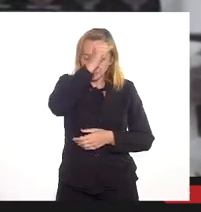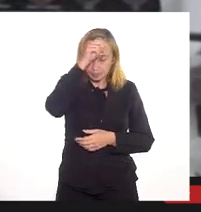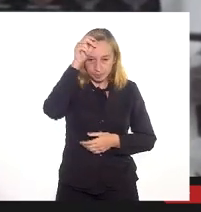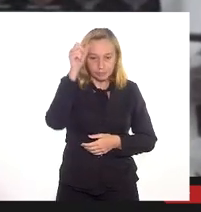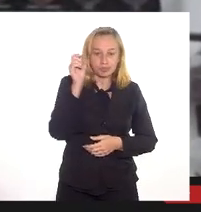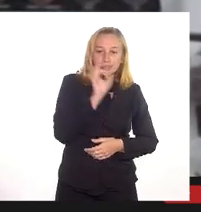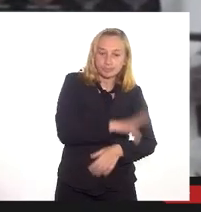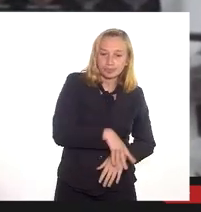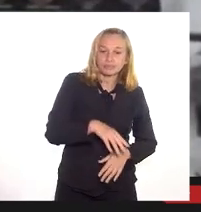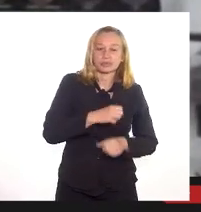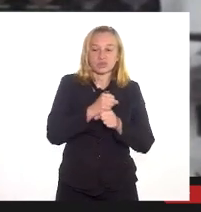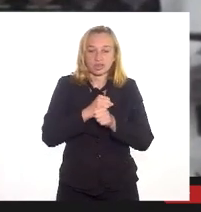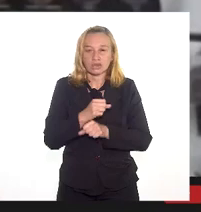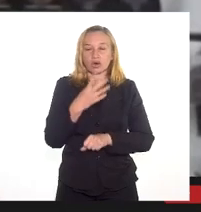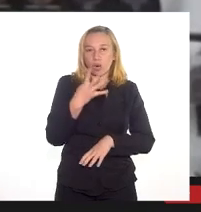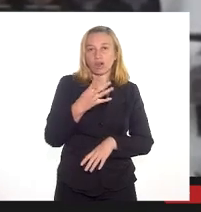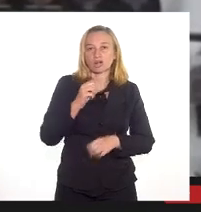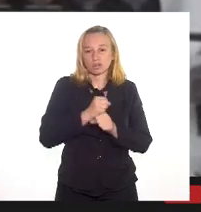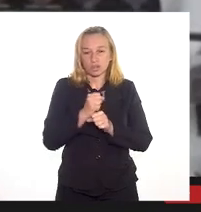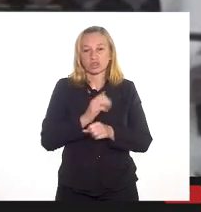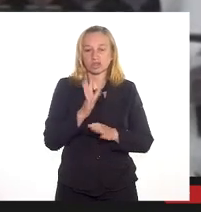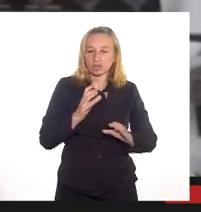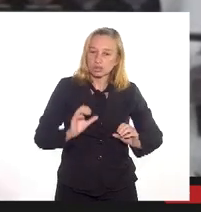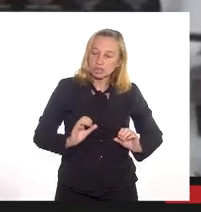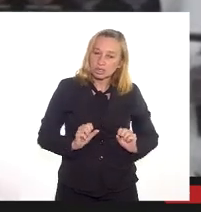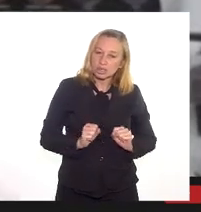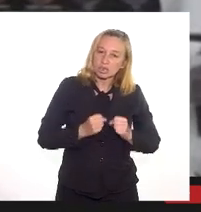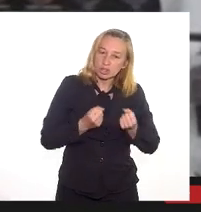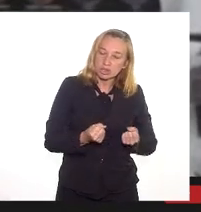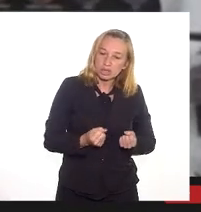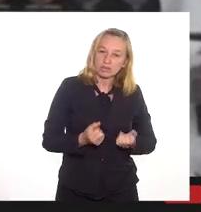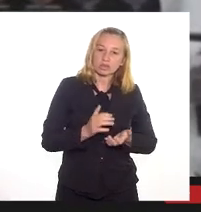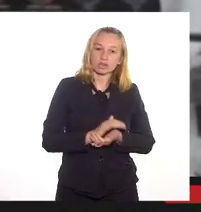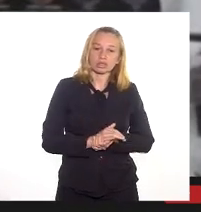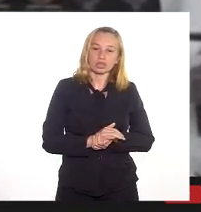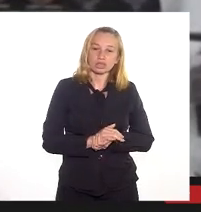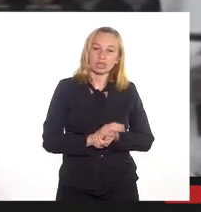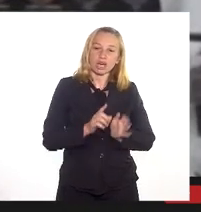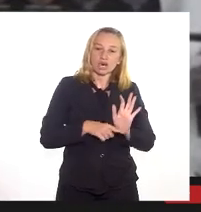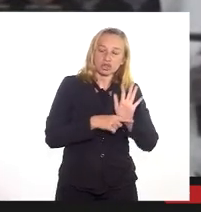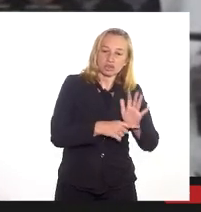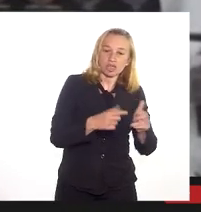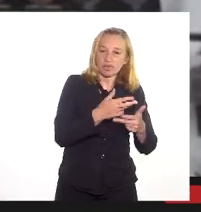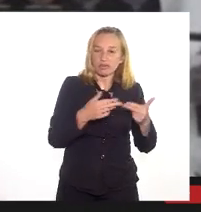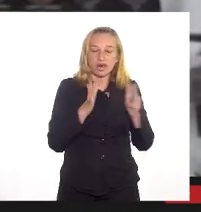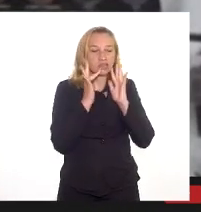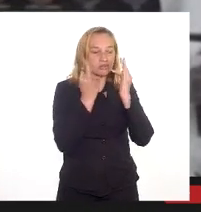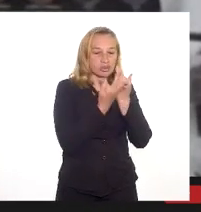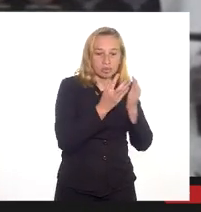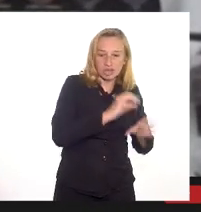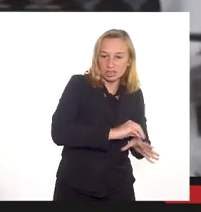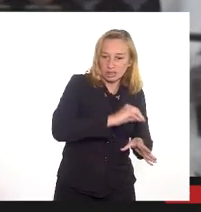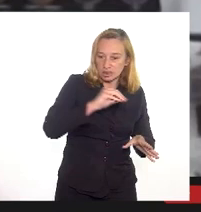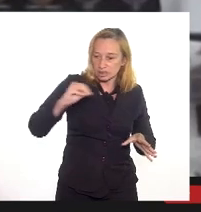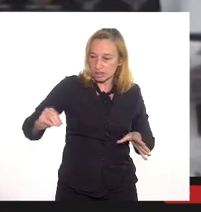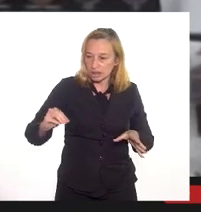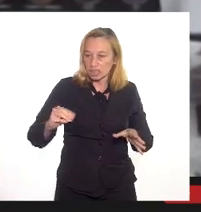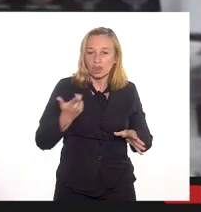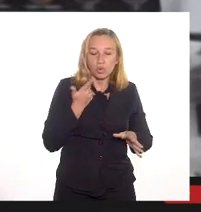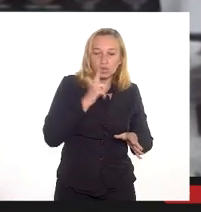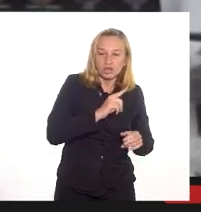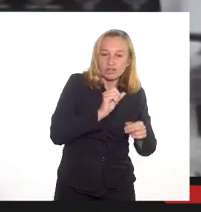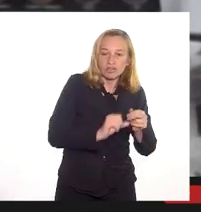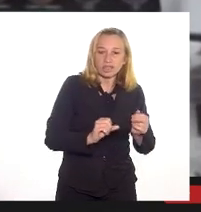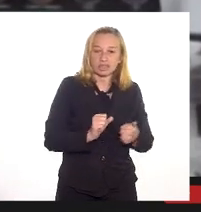últimos quatro anos, ficou muito empenhada em fazer o reassentamento de diversas famílias para que a gente justamente conseguisse